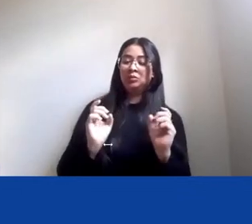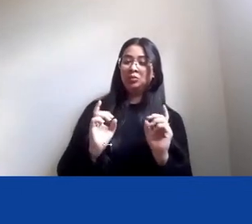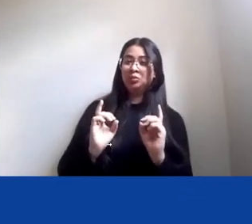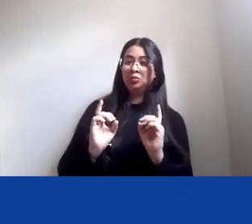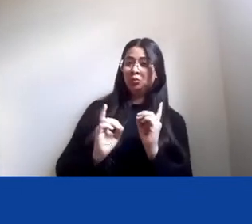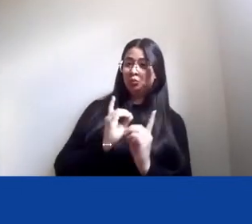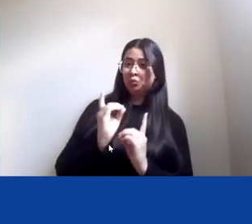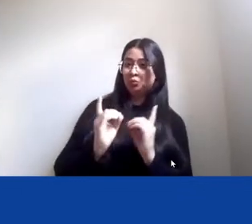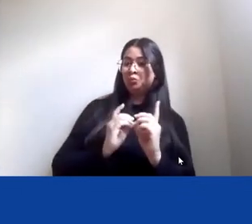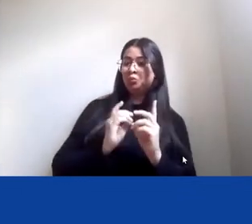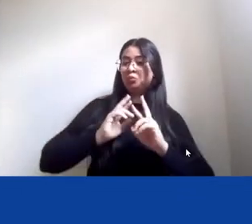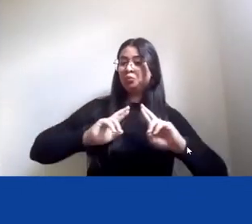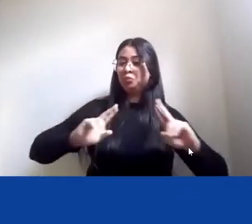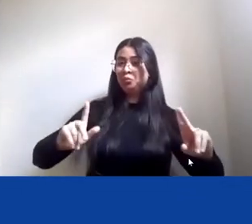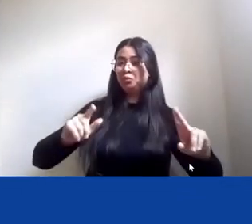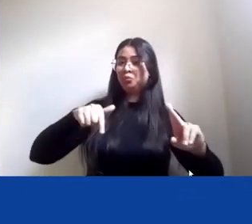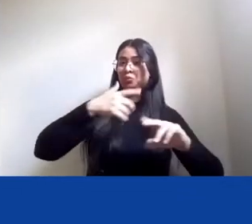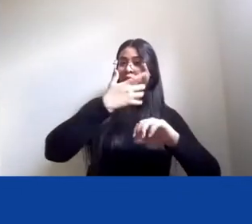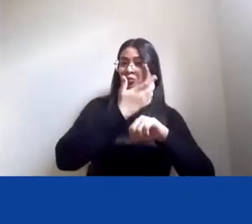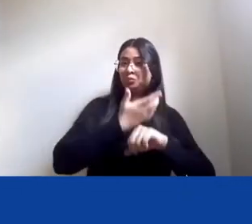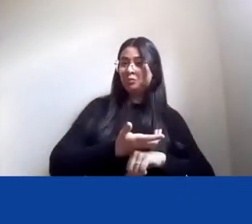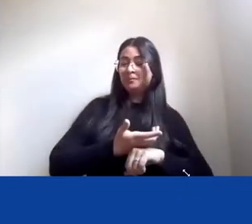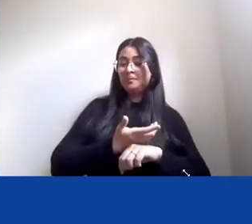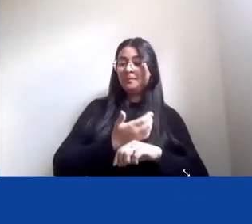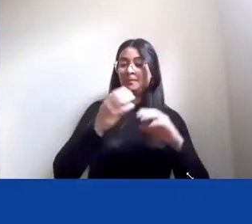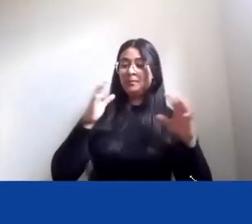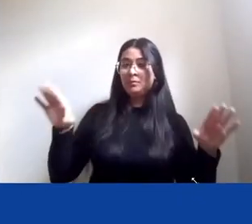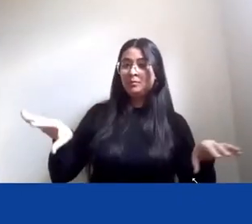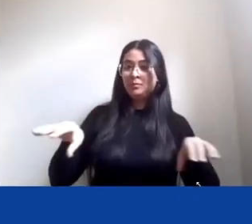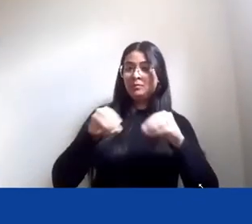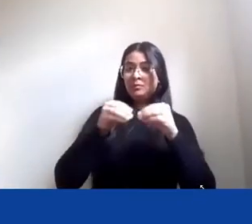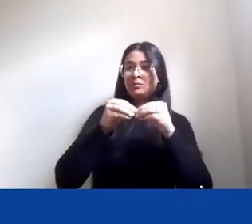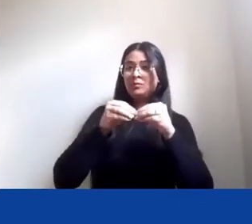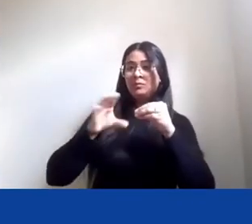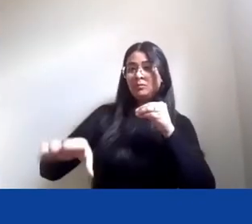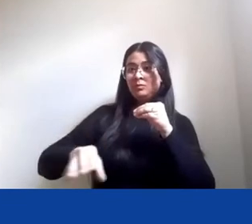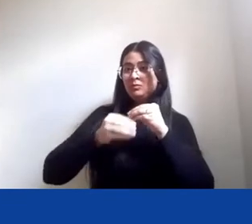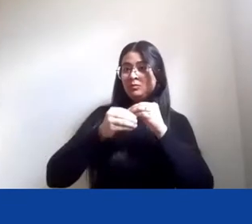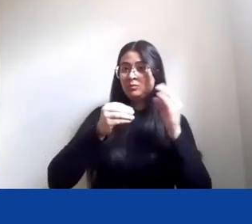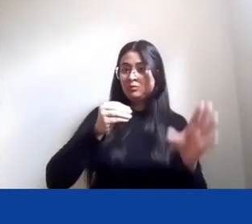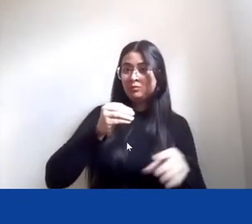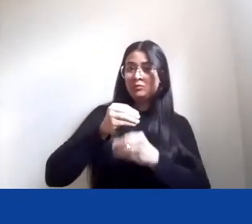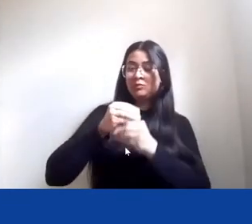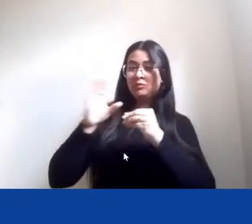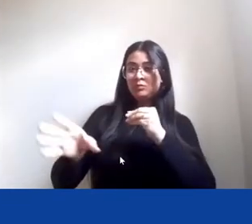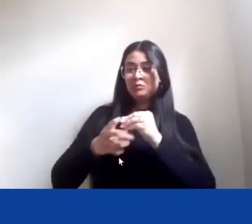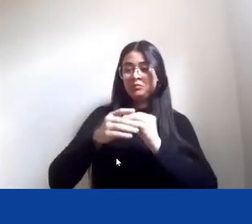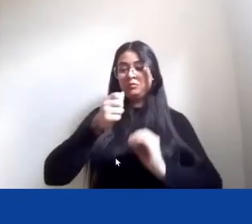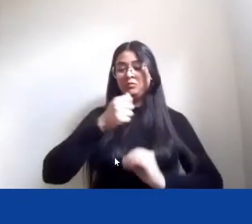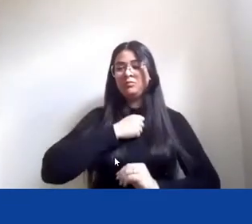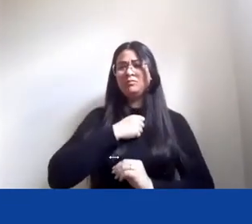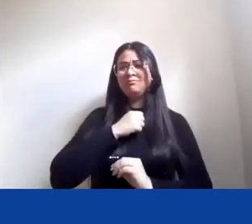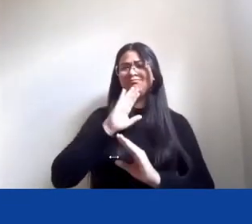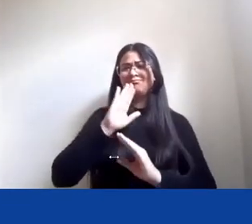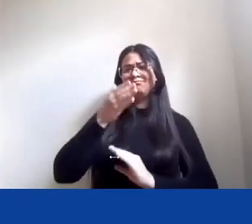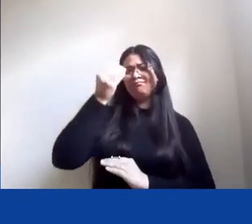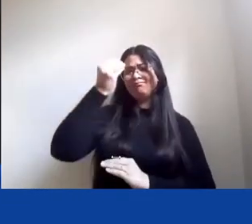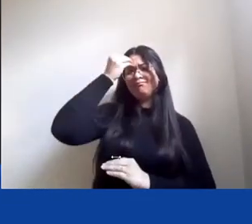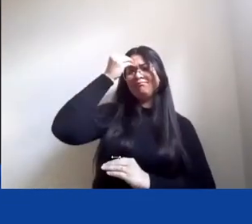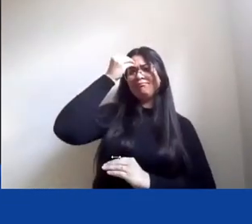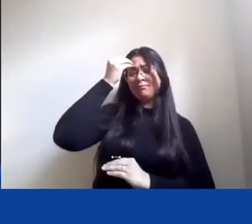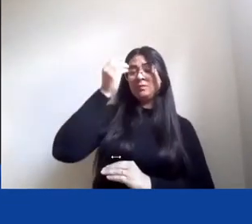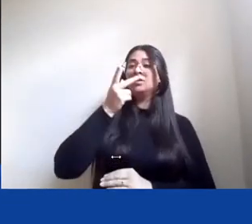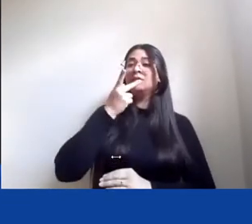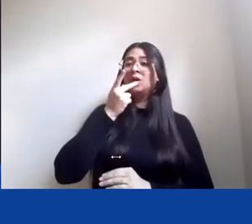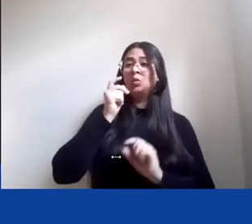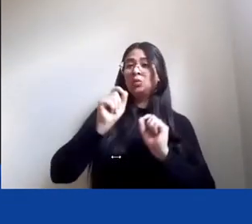está incorporando antropólogos que estão reconhecendo e falando assim, olha, eu, negro, falando de negro, isso é diferente